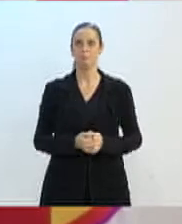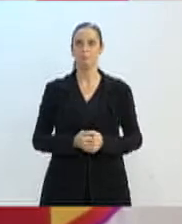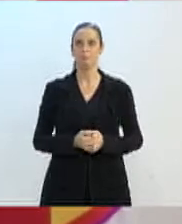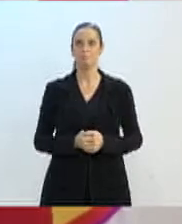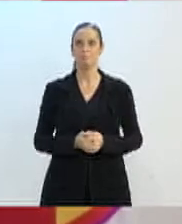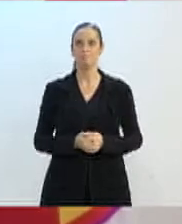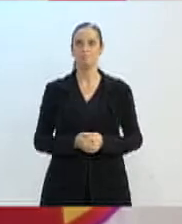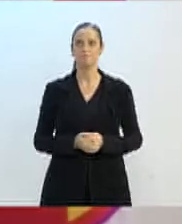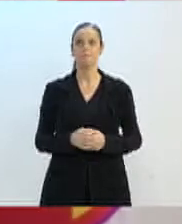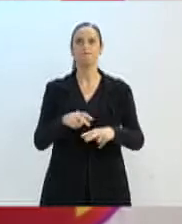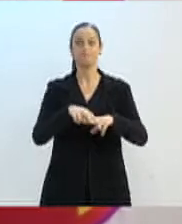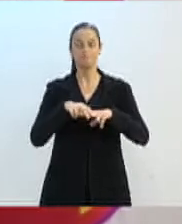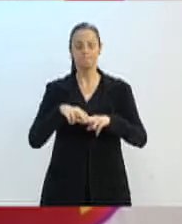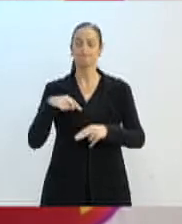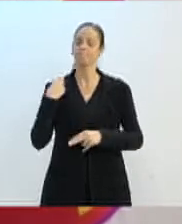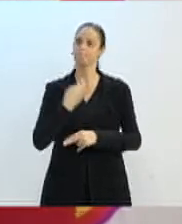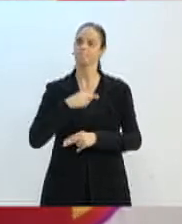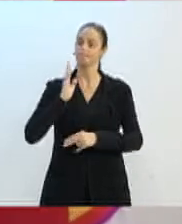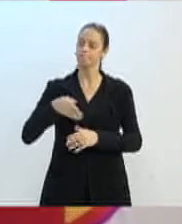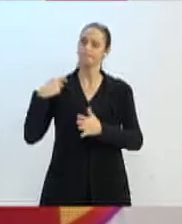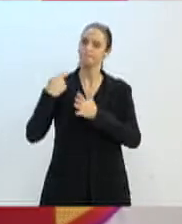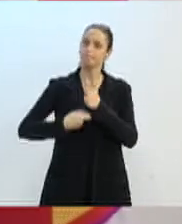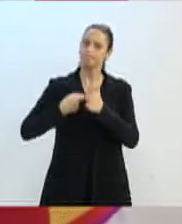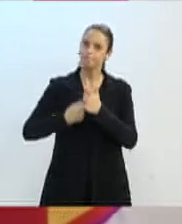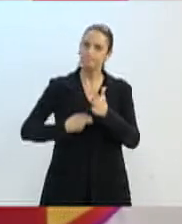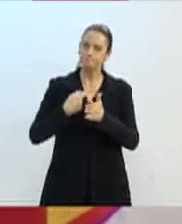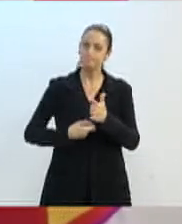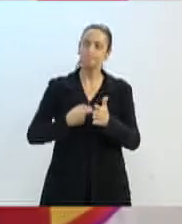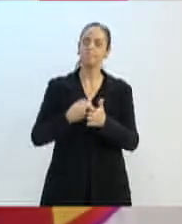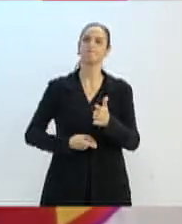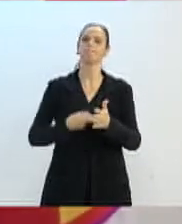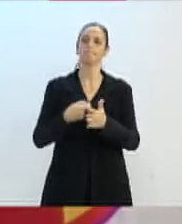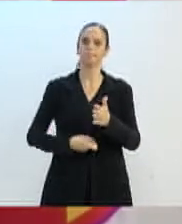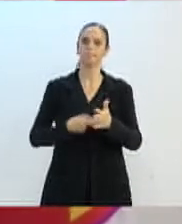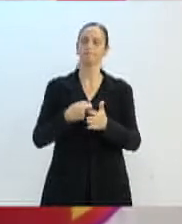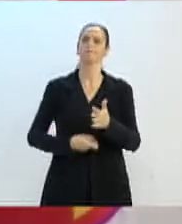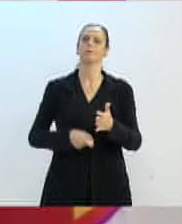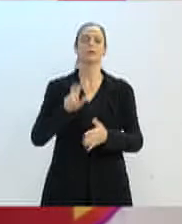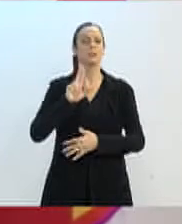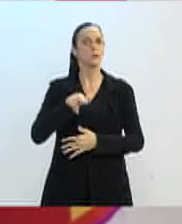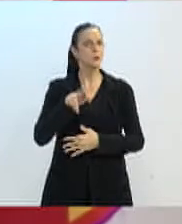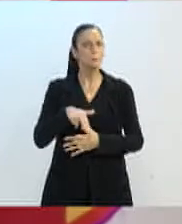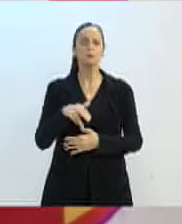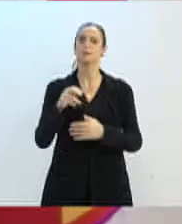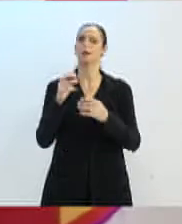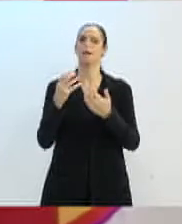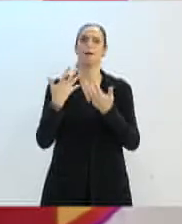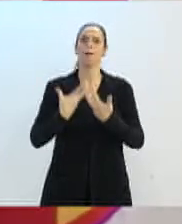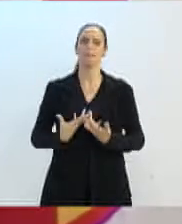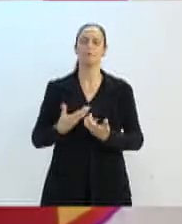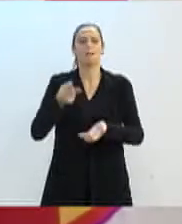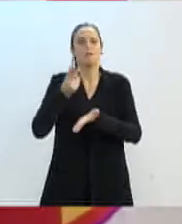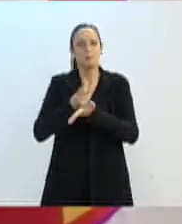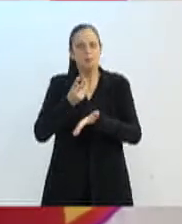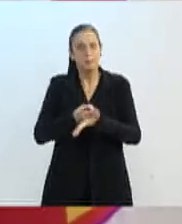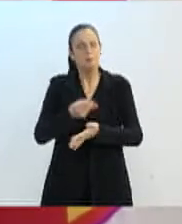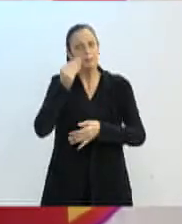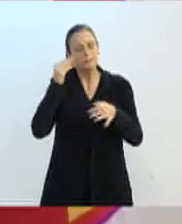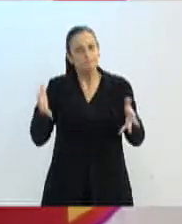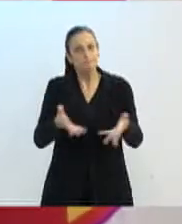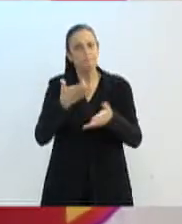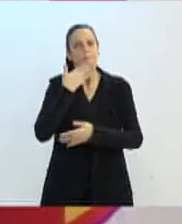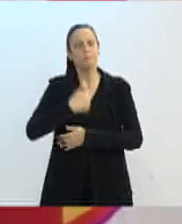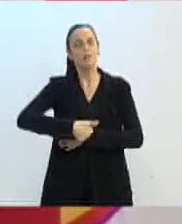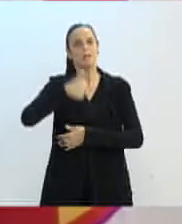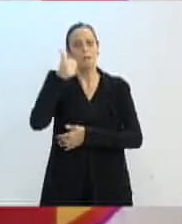assim, numa batalha muito grande e numa busca sempre incansável de qualificar a nossa rede municipal e de dar